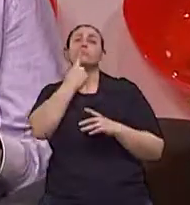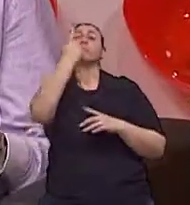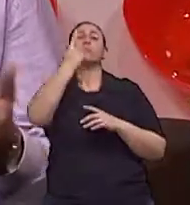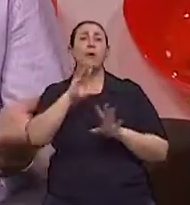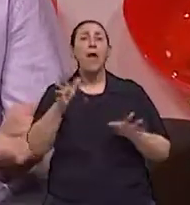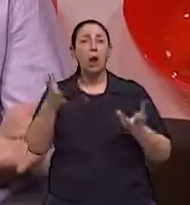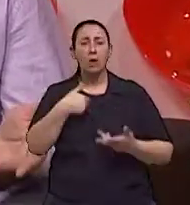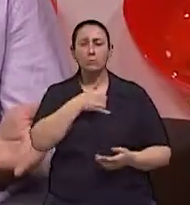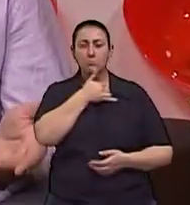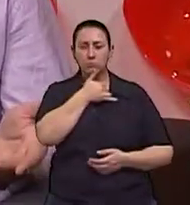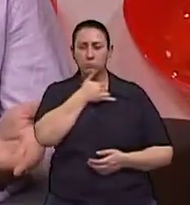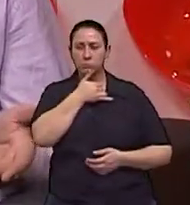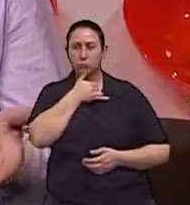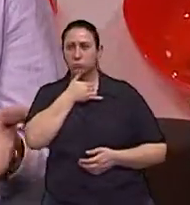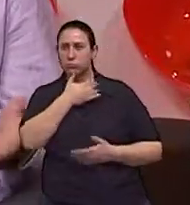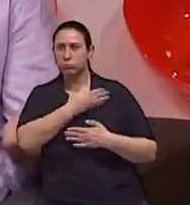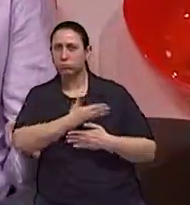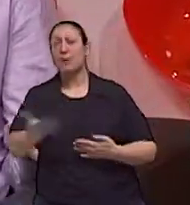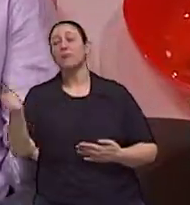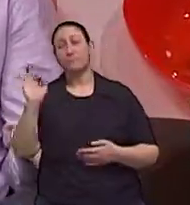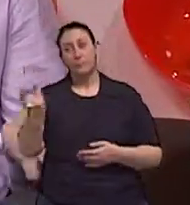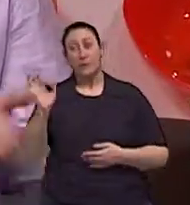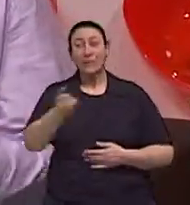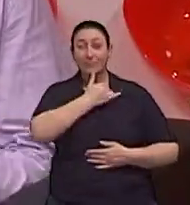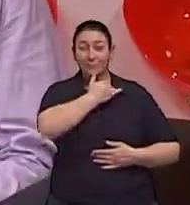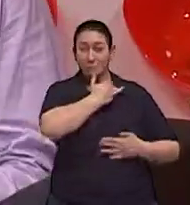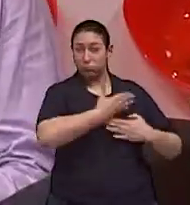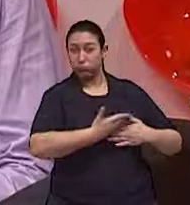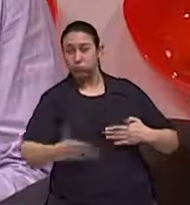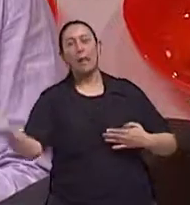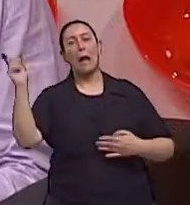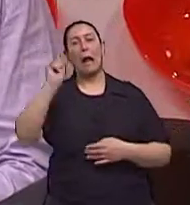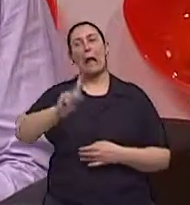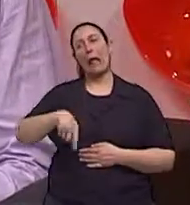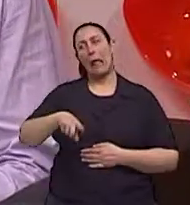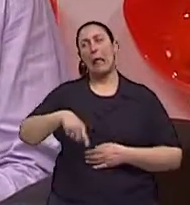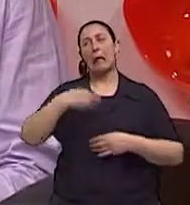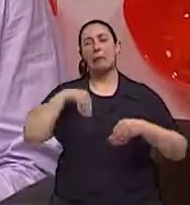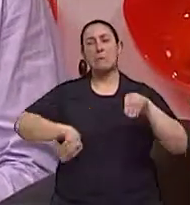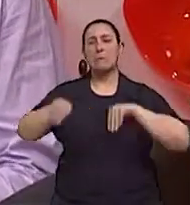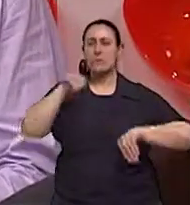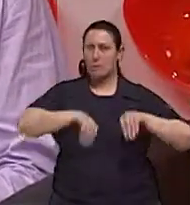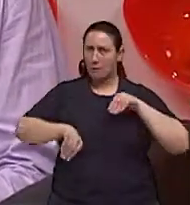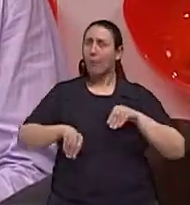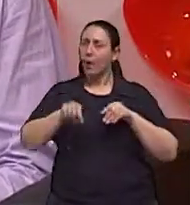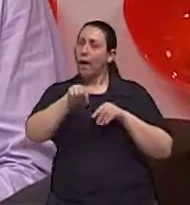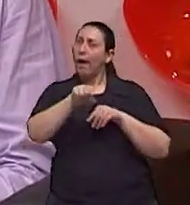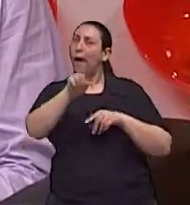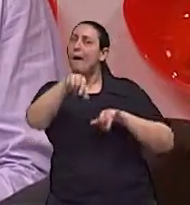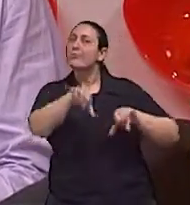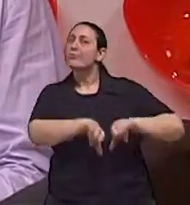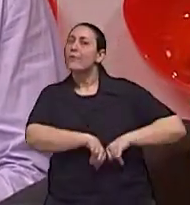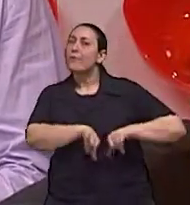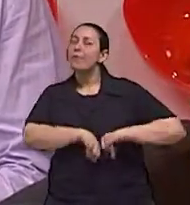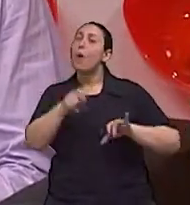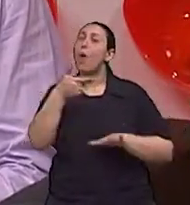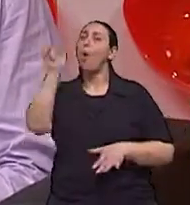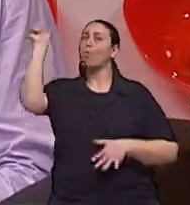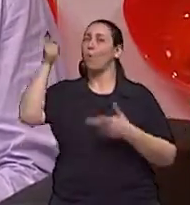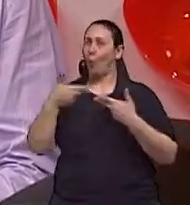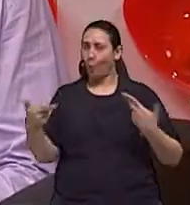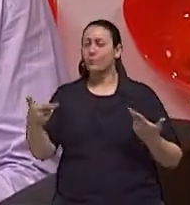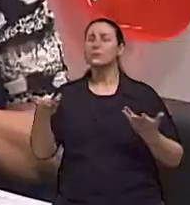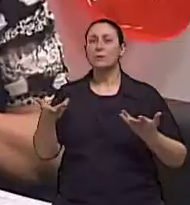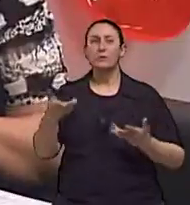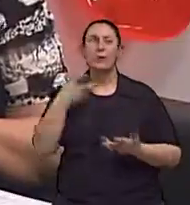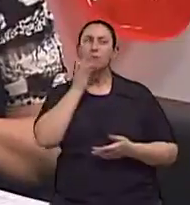patológico de tristeza ou de depressão que aí seria o extremo da tristeza aí nós estamos falando de um sofrimento realmente muito grande Tá, mas